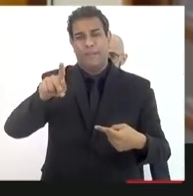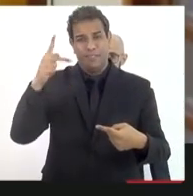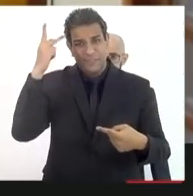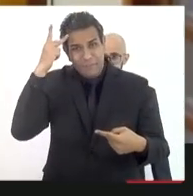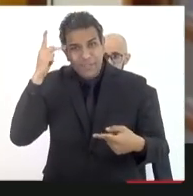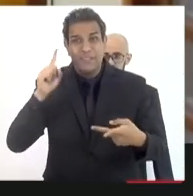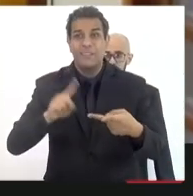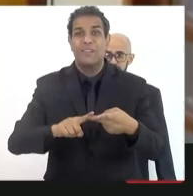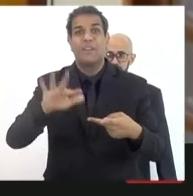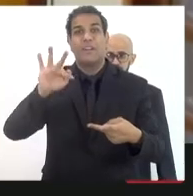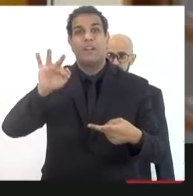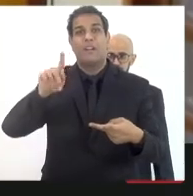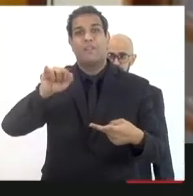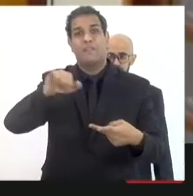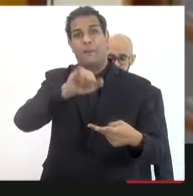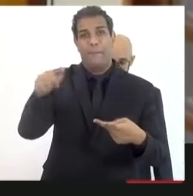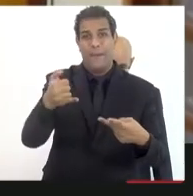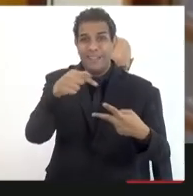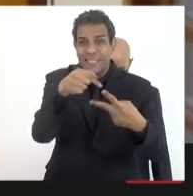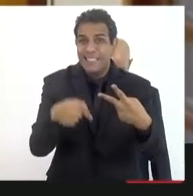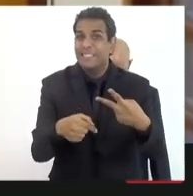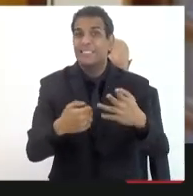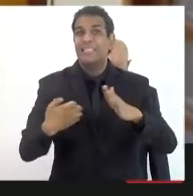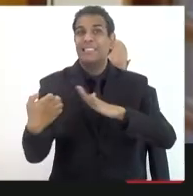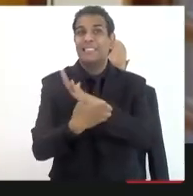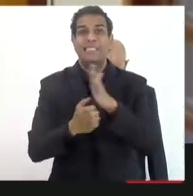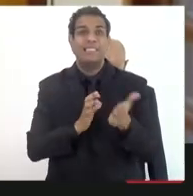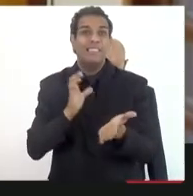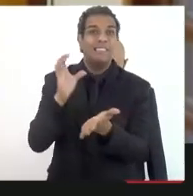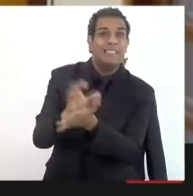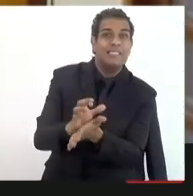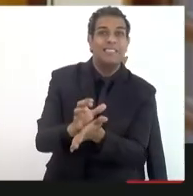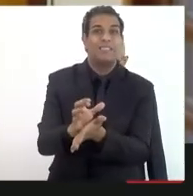me orgulho de estar nesse momento na FAPERJ com recursos